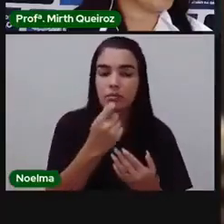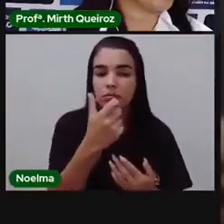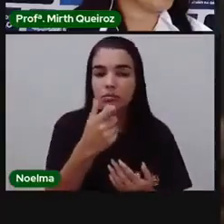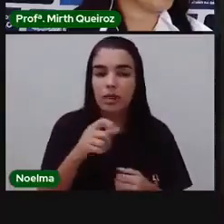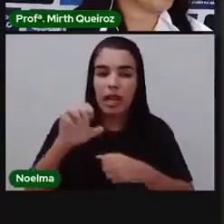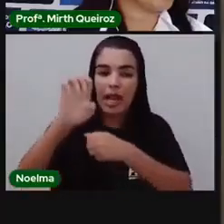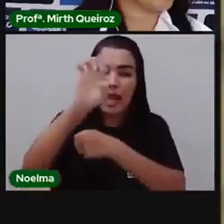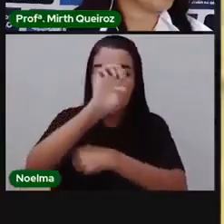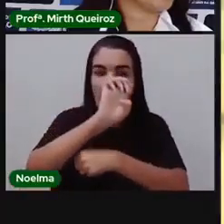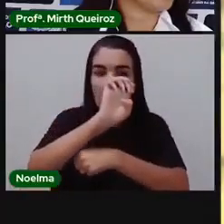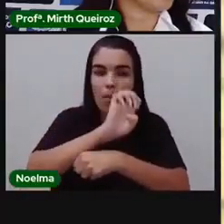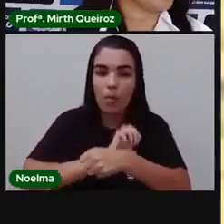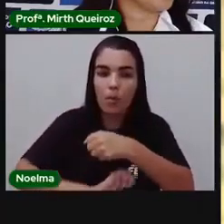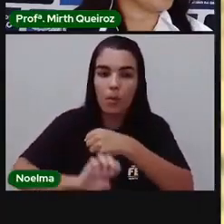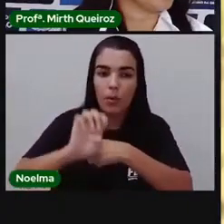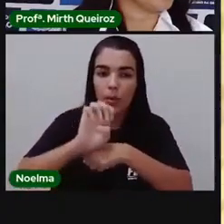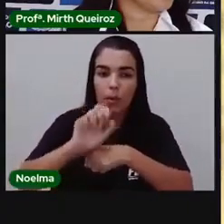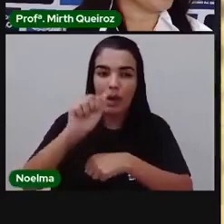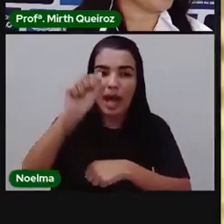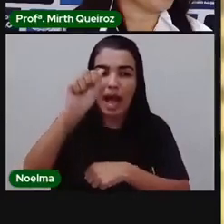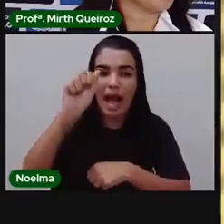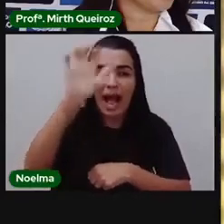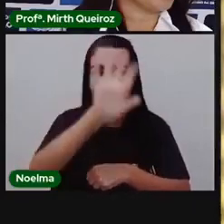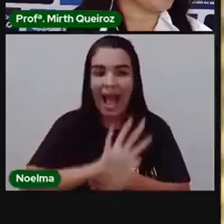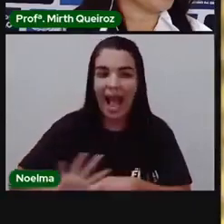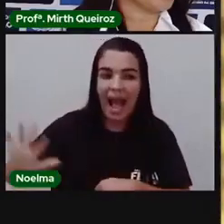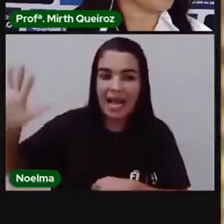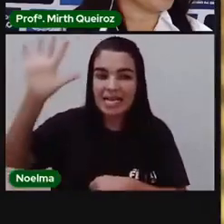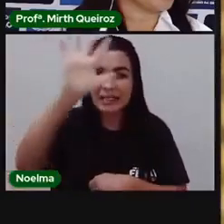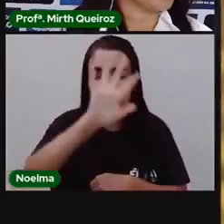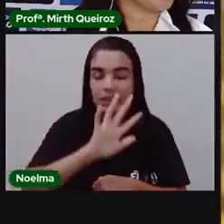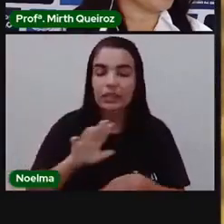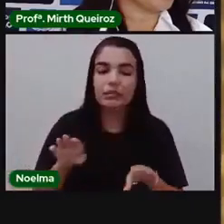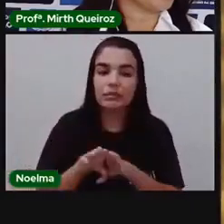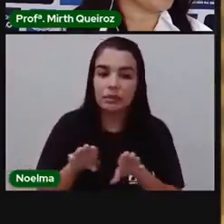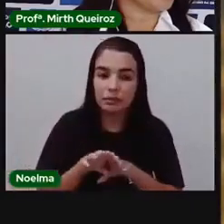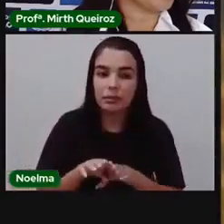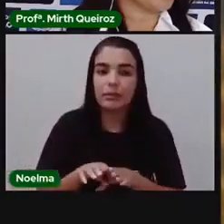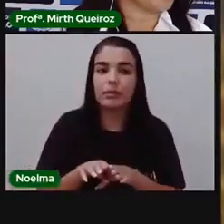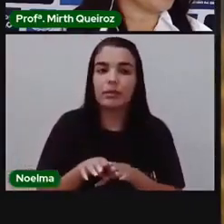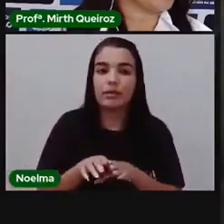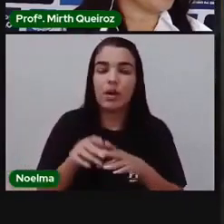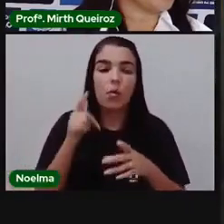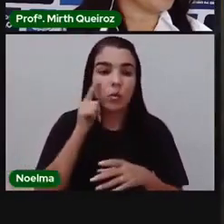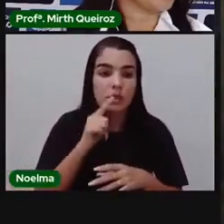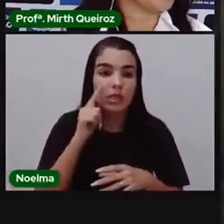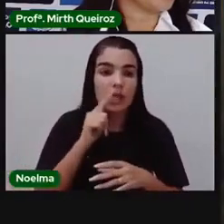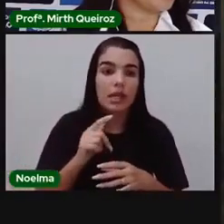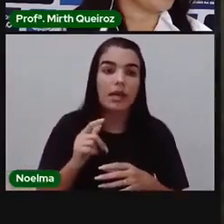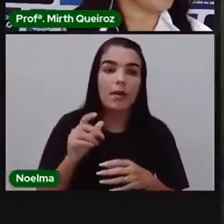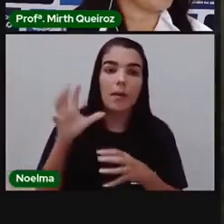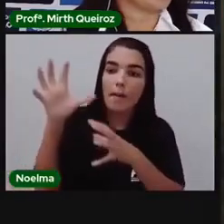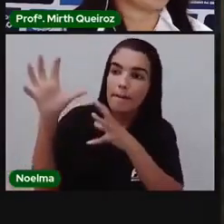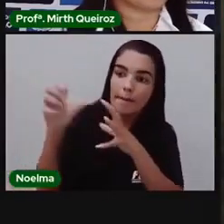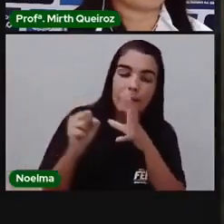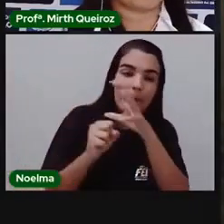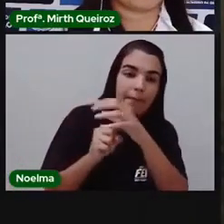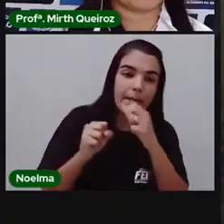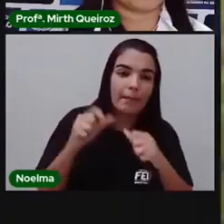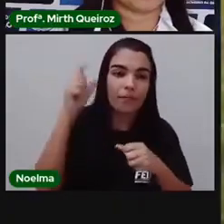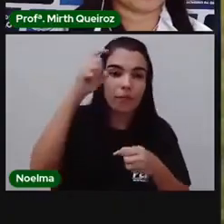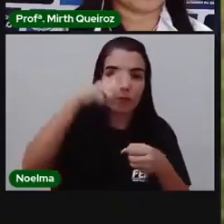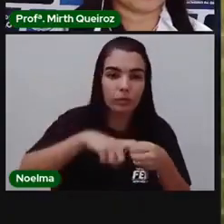nos anos 90, vítimas do tráfico de animais silvestres, acabou sendo resgatada por ONGs de preservação animal e acomodada em